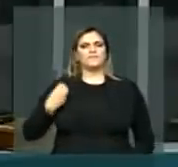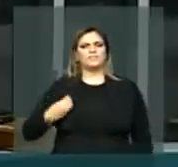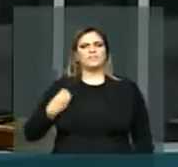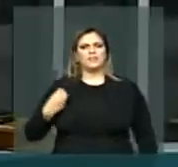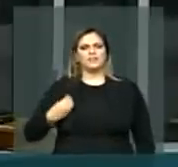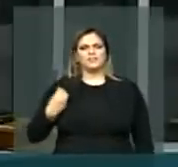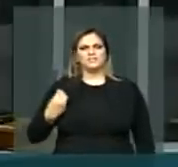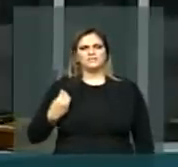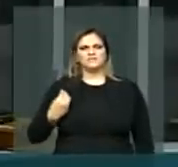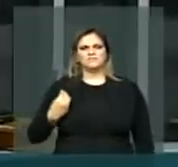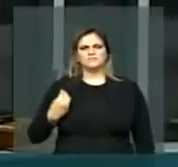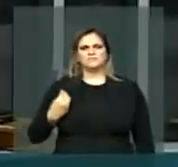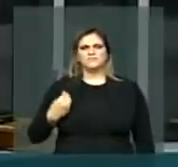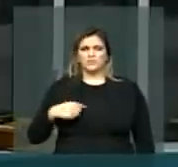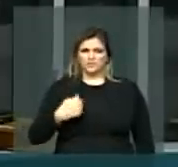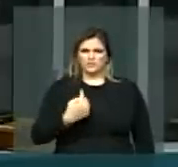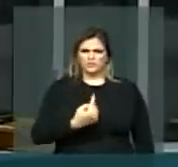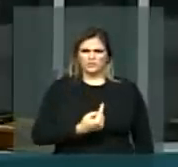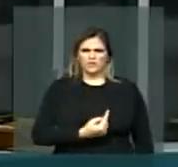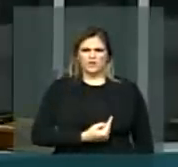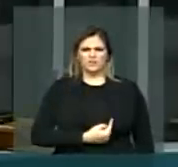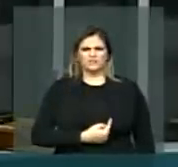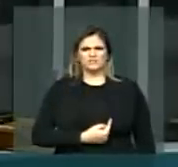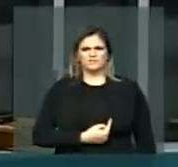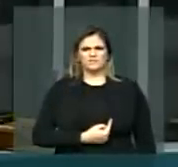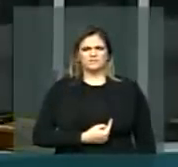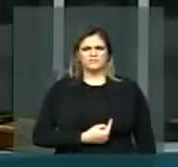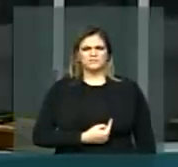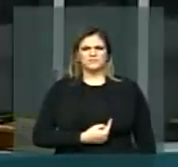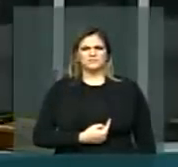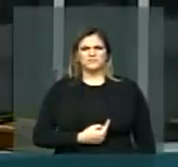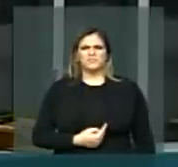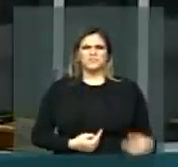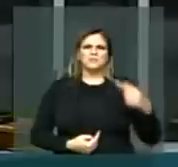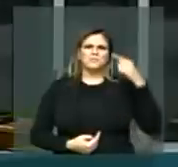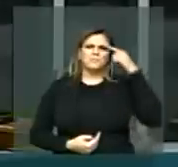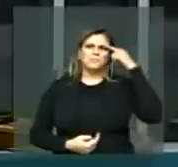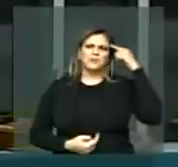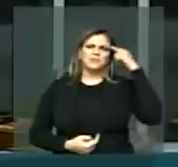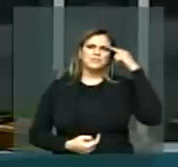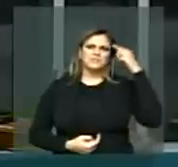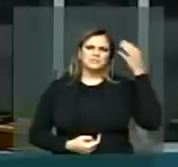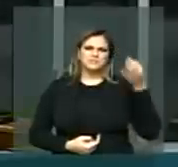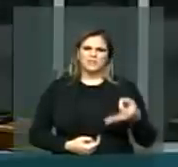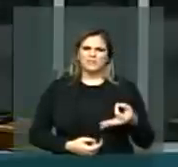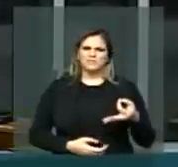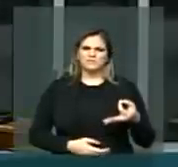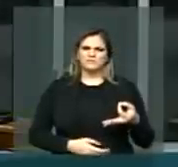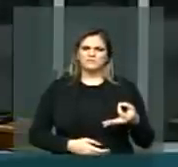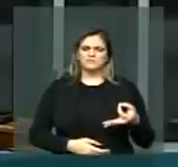estamos nós, nos fundamentando e refletindo?